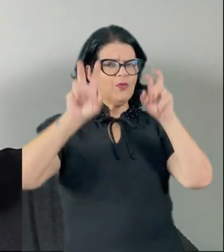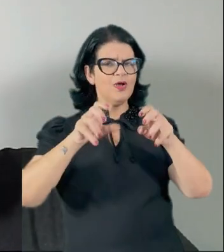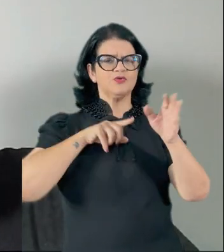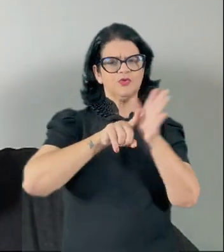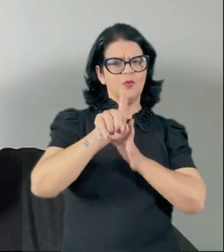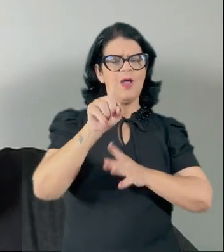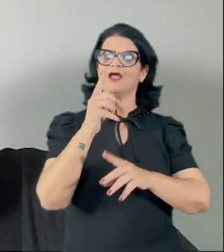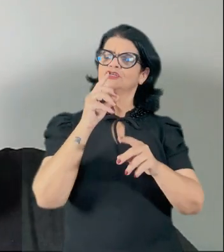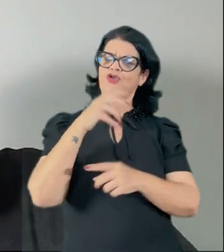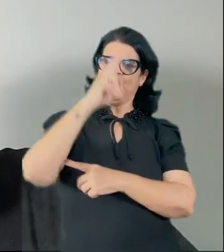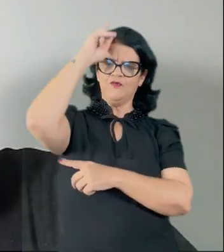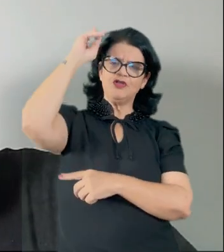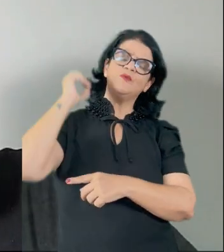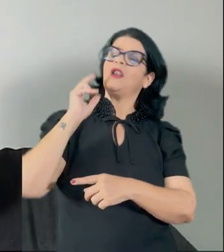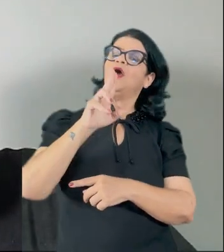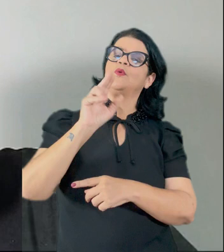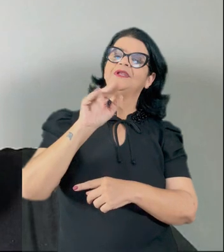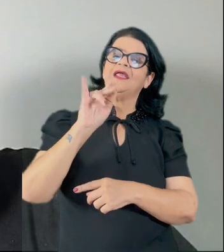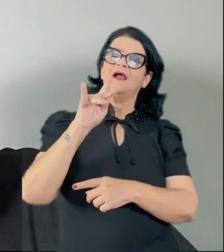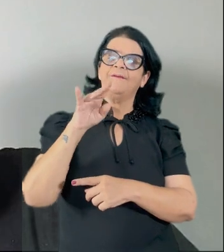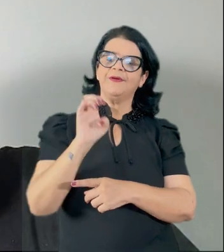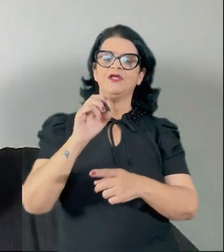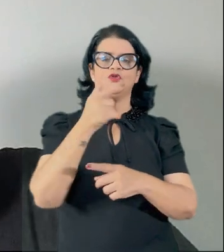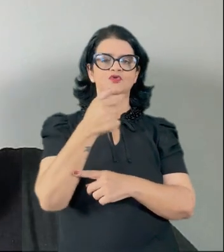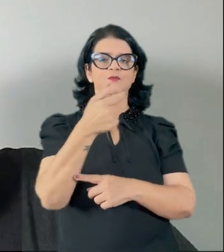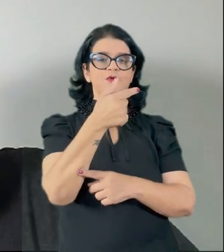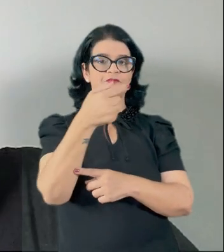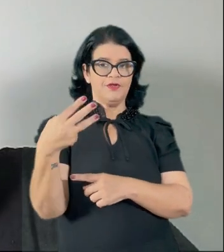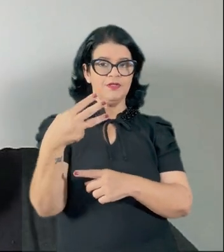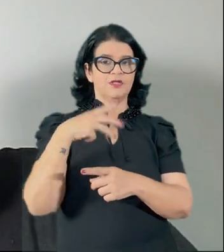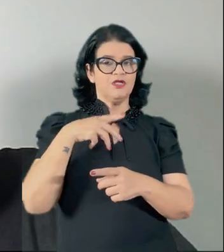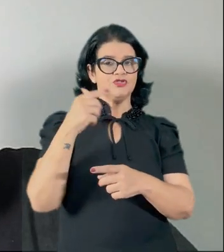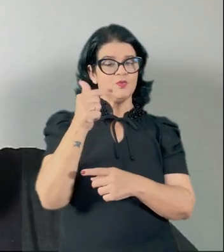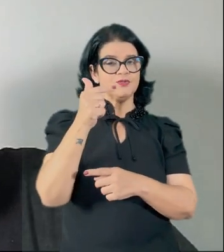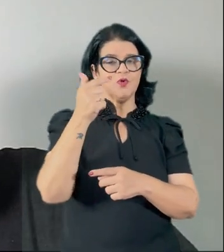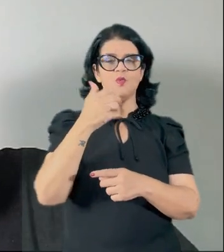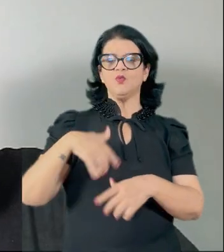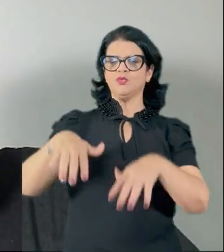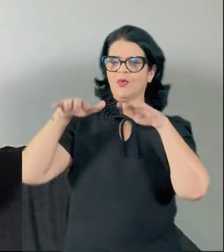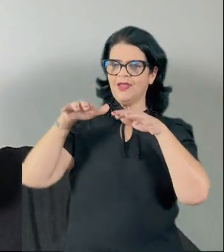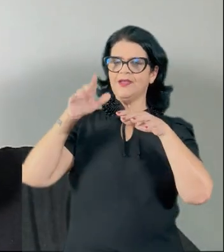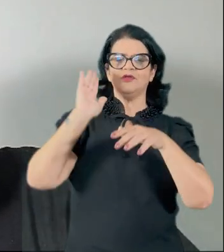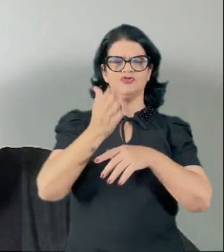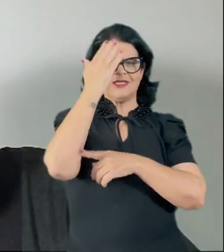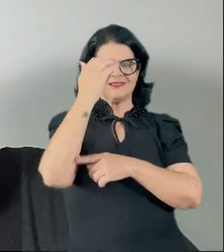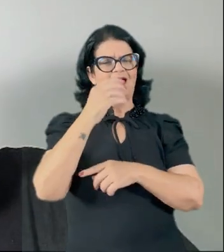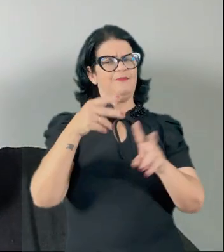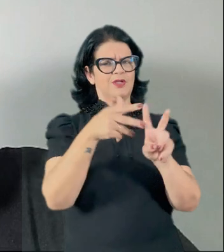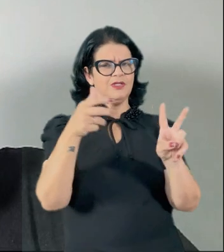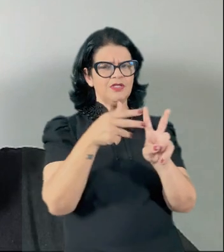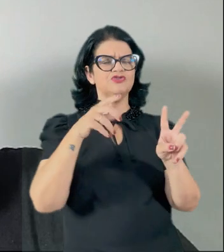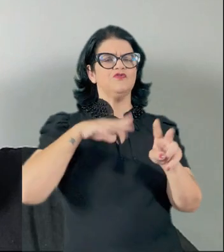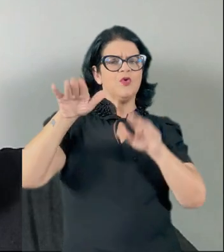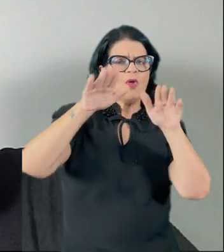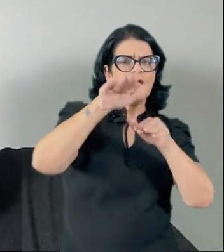Inclusive, isso foi até um assunto de uma questão do vestibular da Unicamp em 2023. No Segundo Reinado,